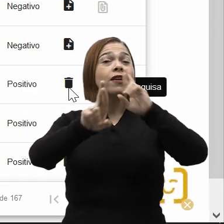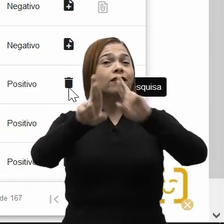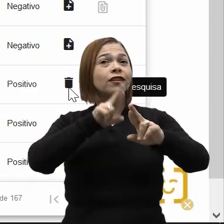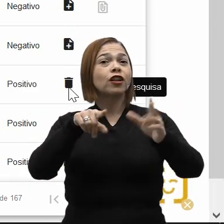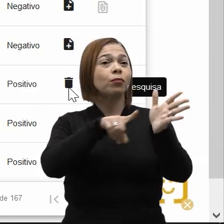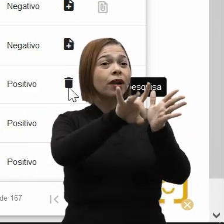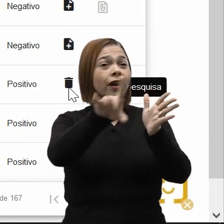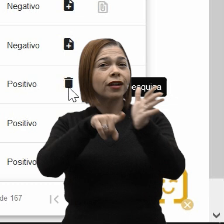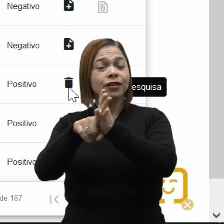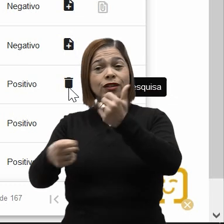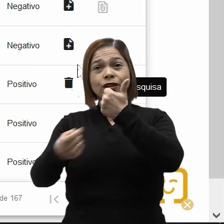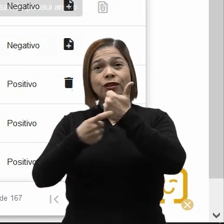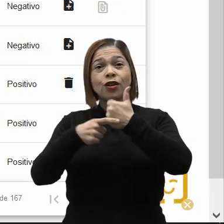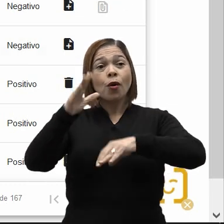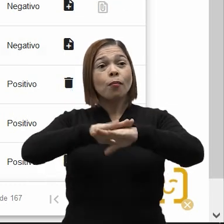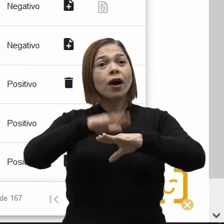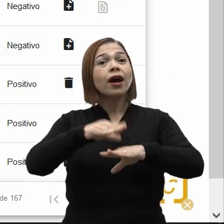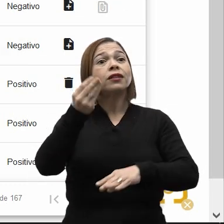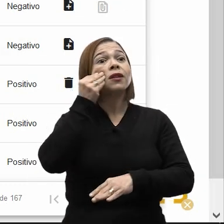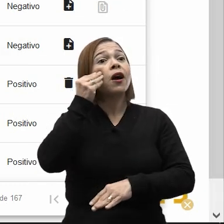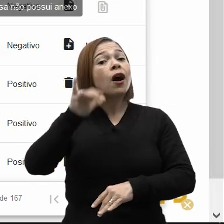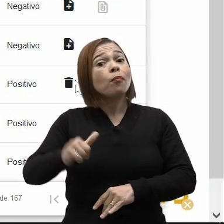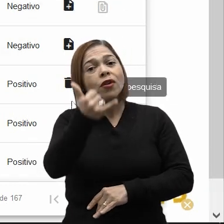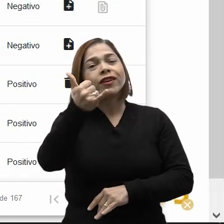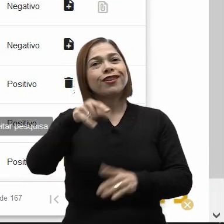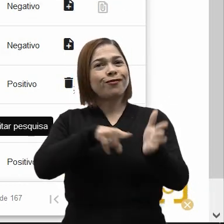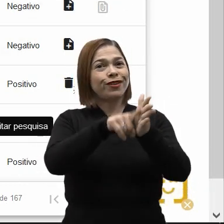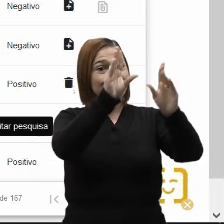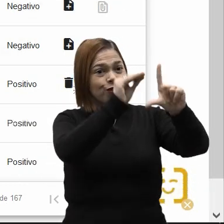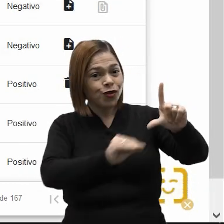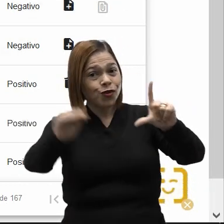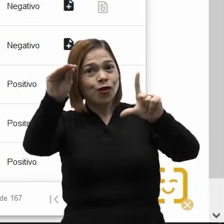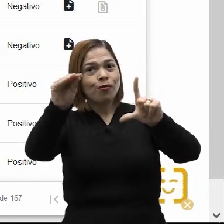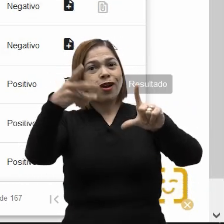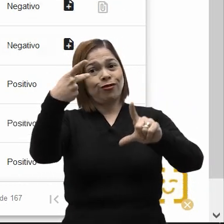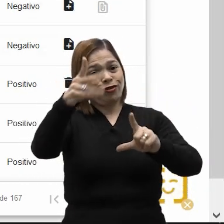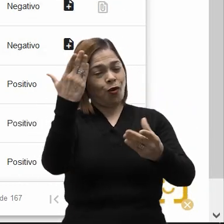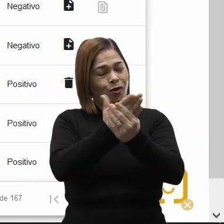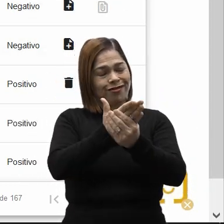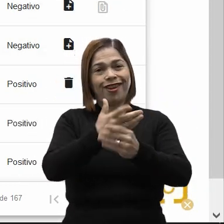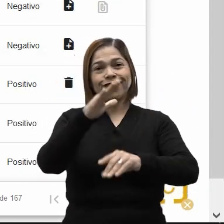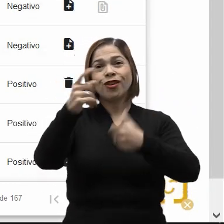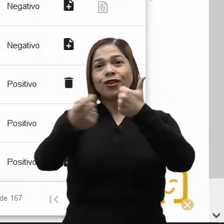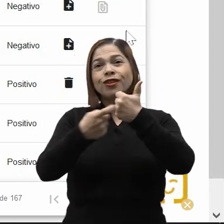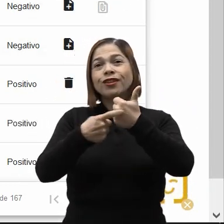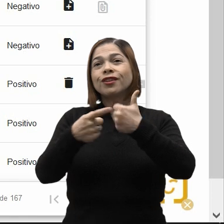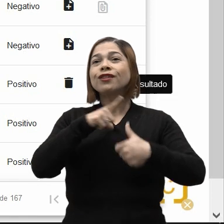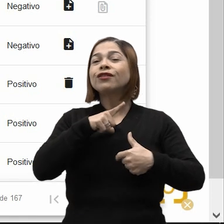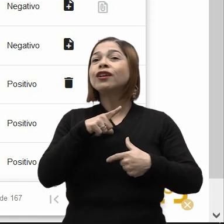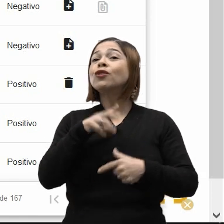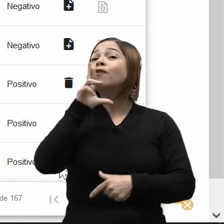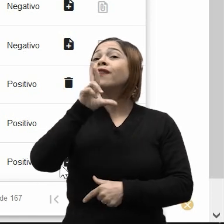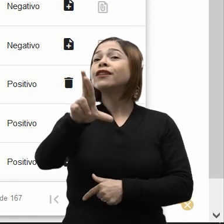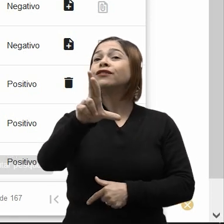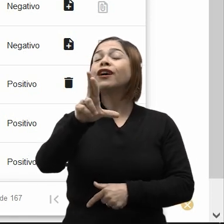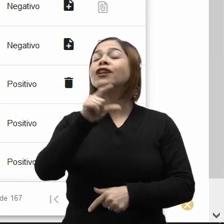Para cada pesquisa haverá também o ícone de mais aproveitar pesquisa para exportar a pesquisa para o seu processo, e ícone de clipe